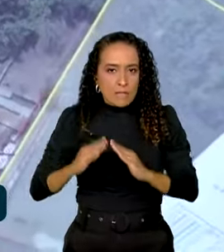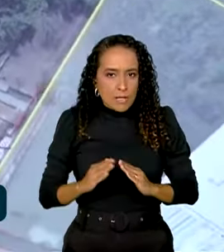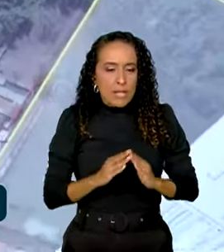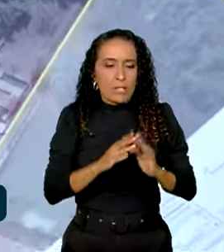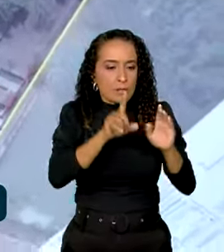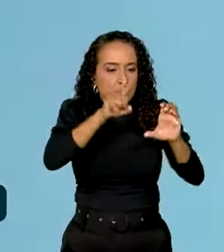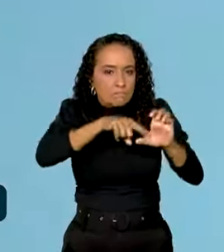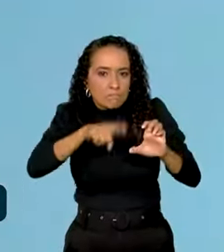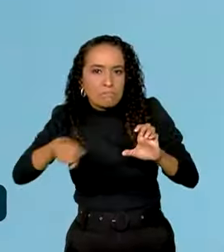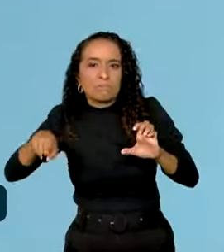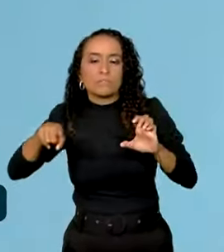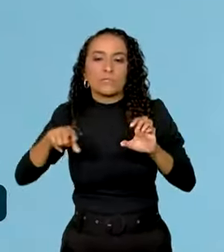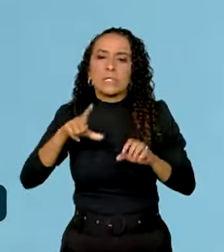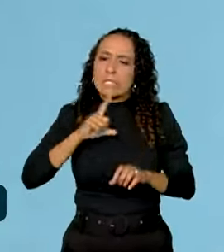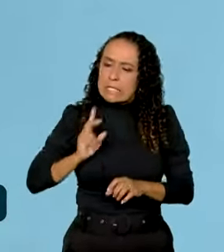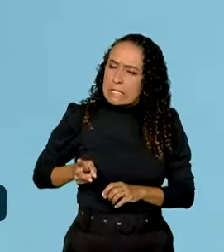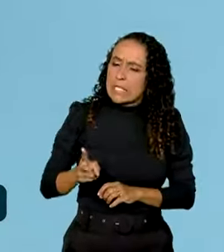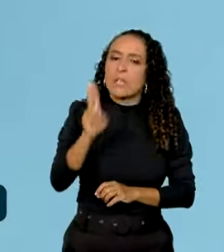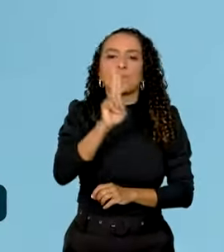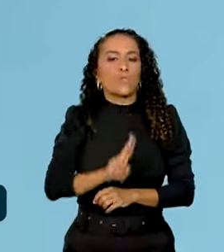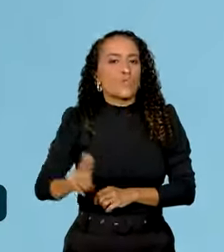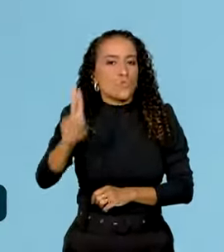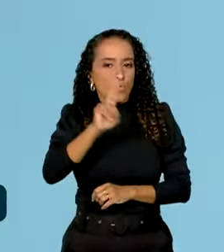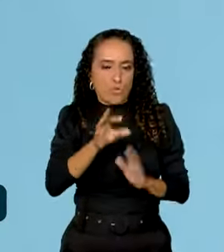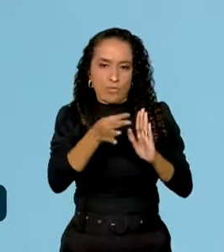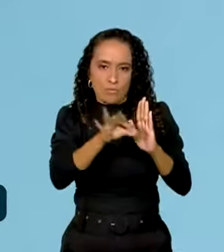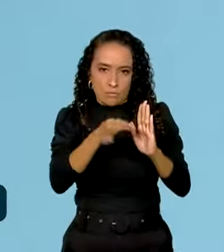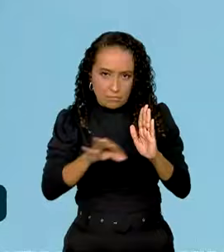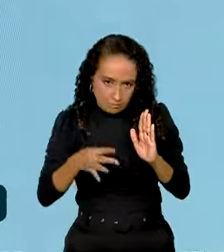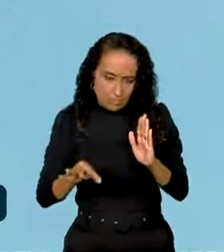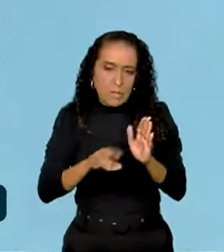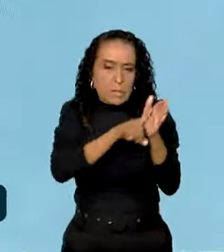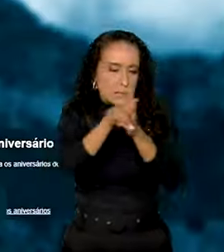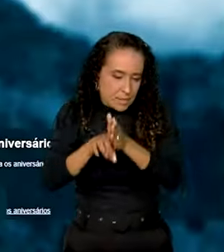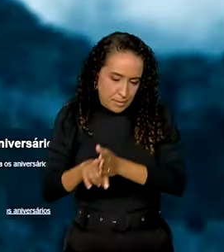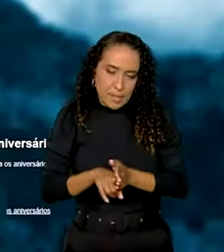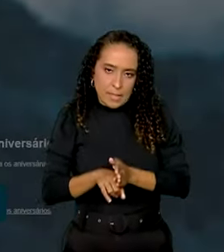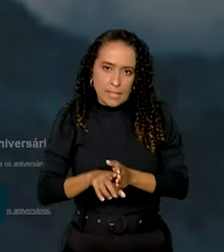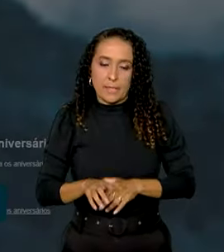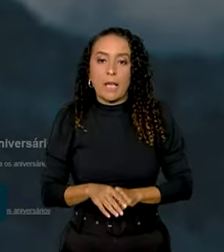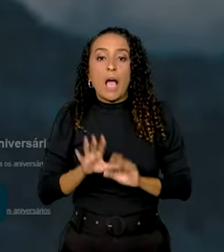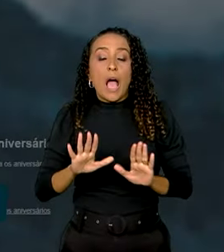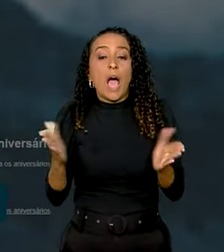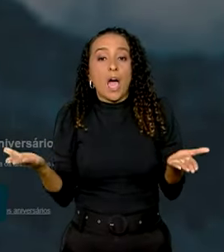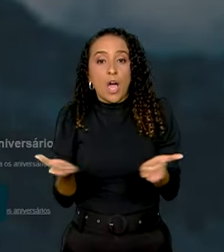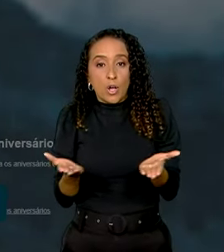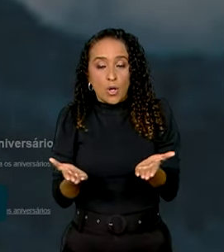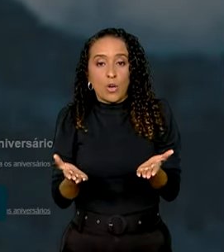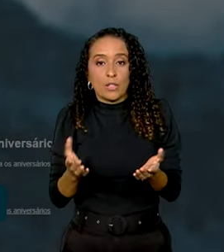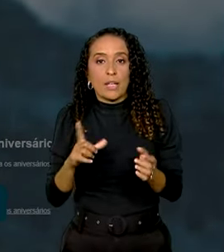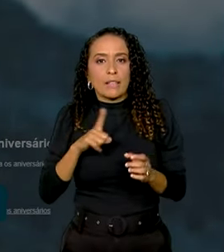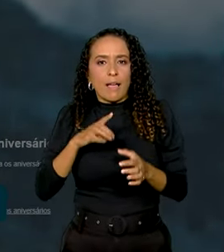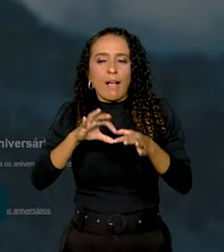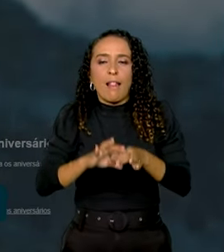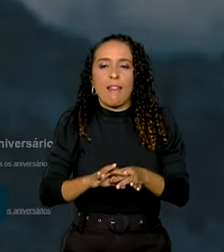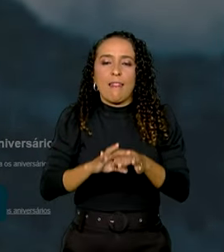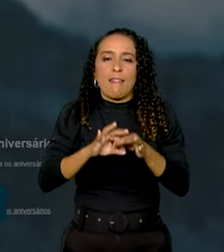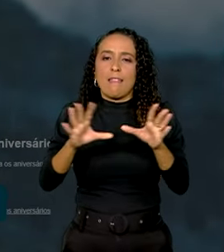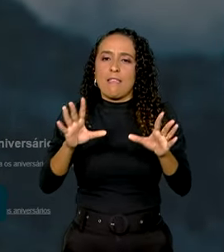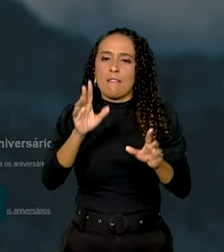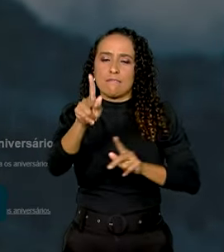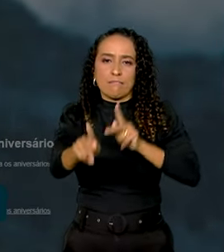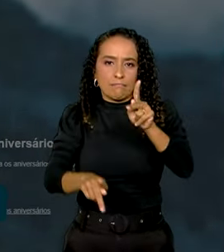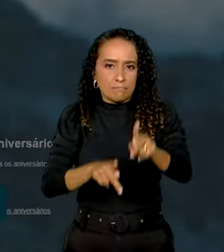Estatísticos que sempre foi utilizado pelo IBGE em suas pesquisas. Mas agora está disponível ao grande